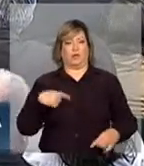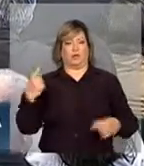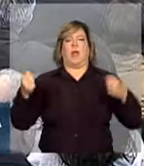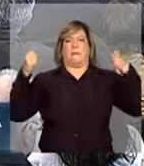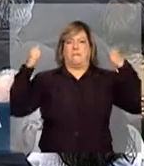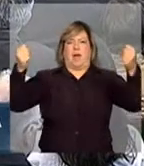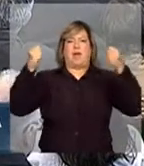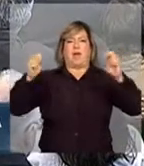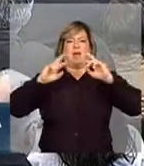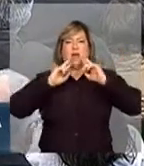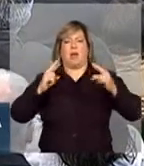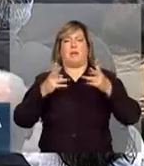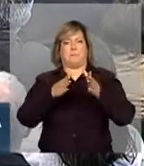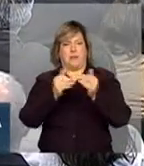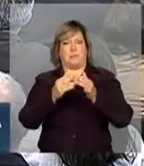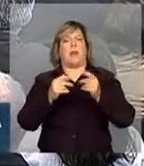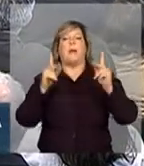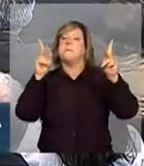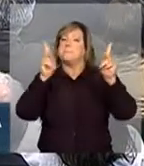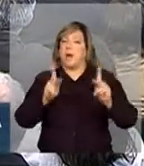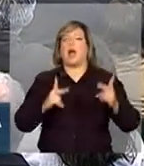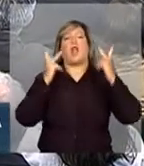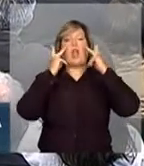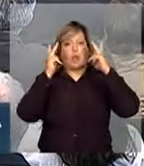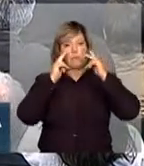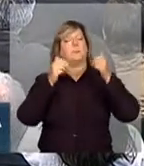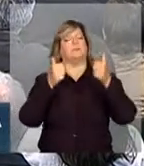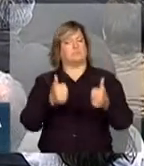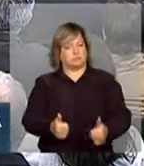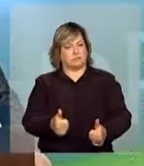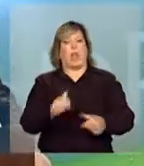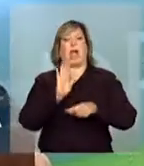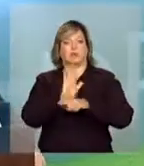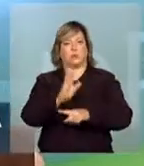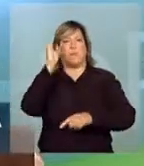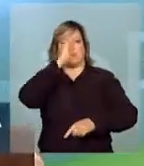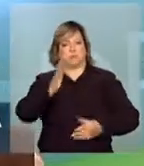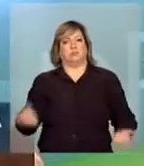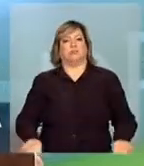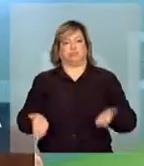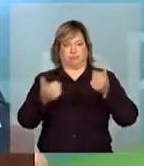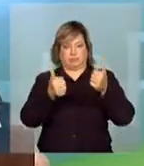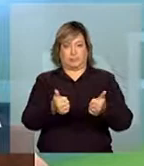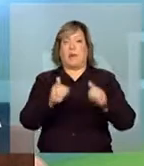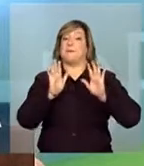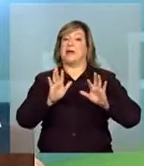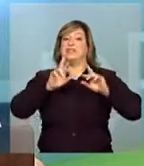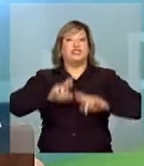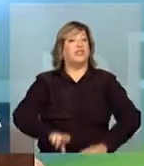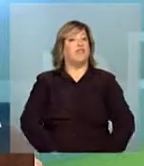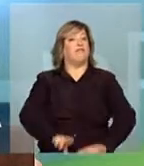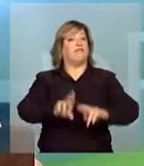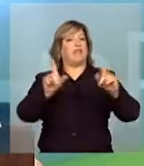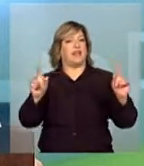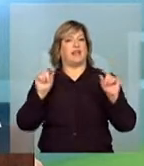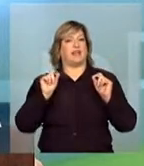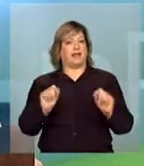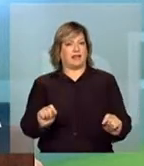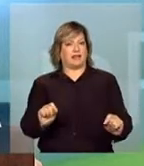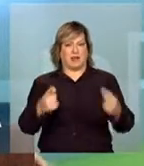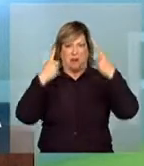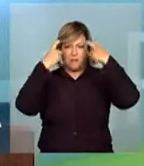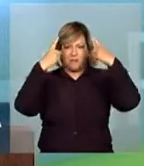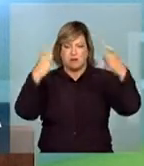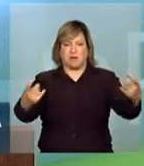manifestações pacíficas que muito engrandecem o país, outra coisa completamente diferente é